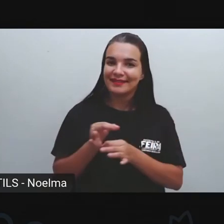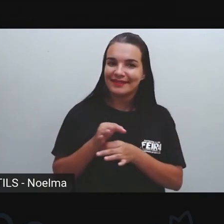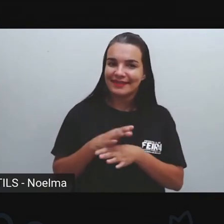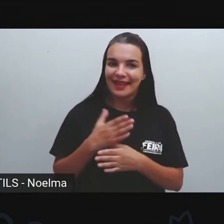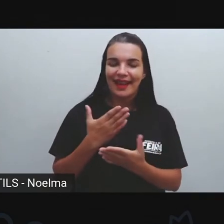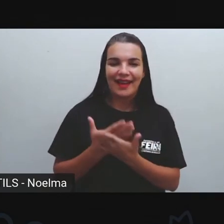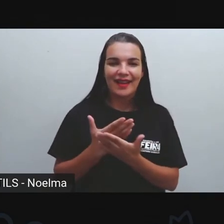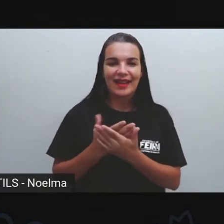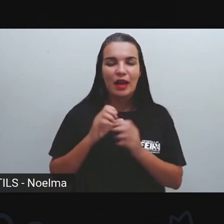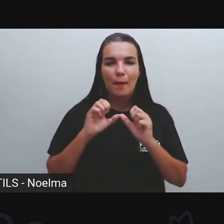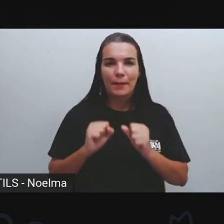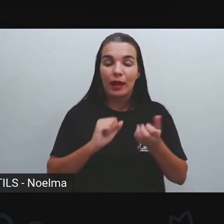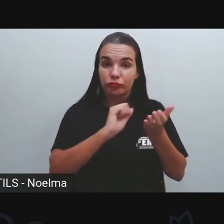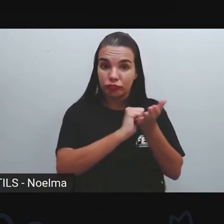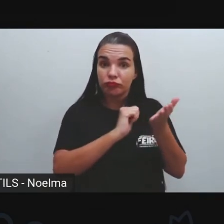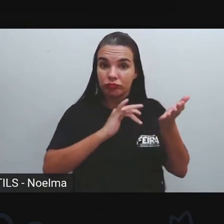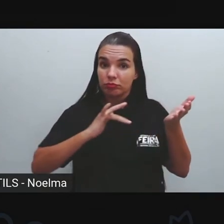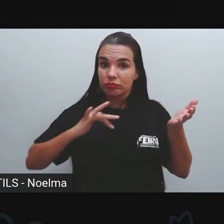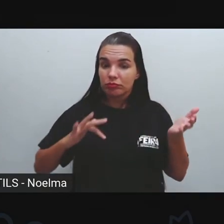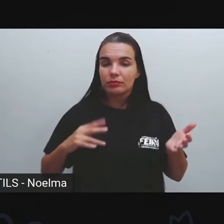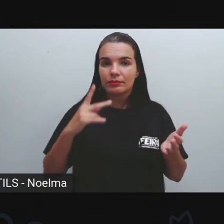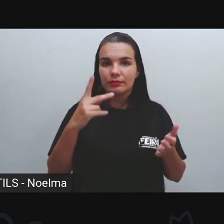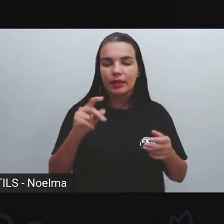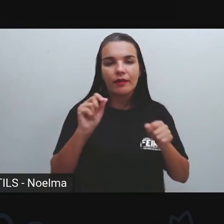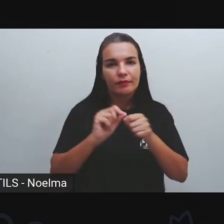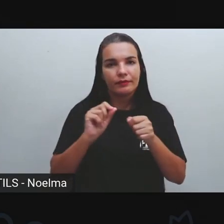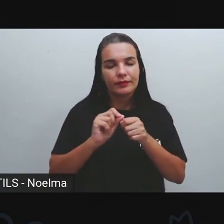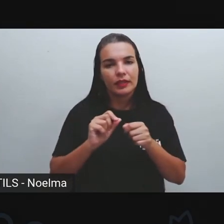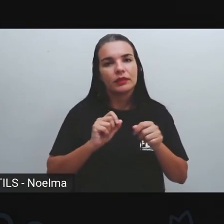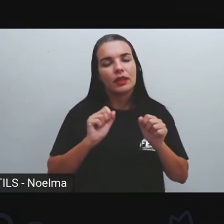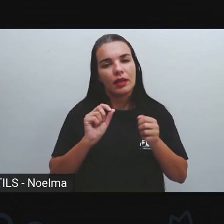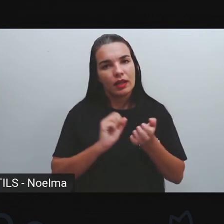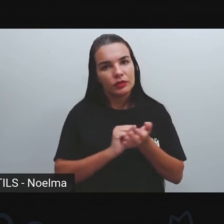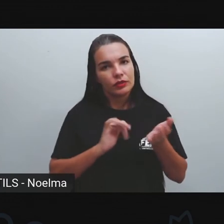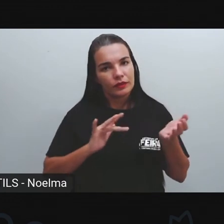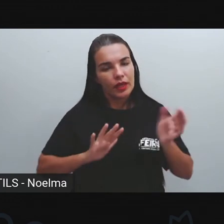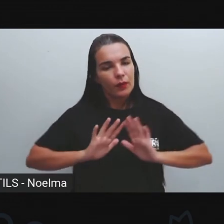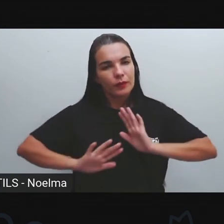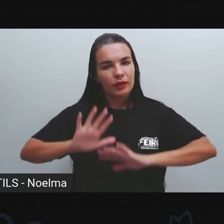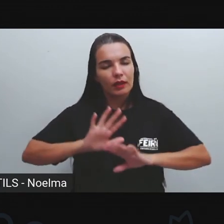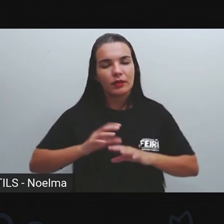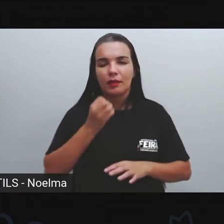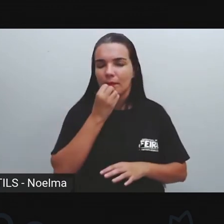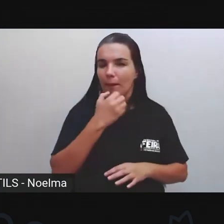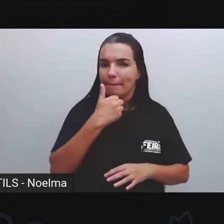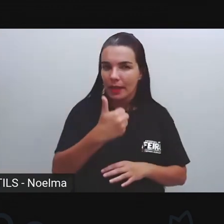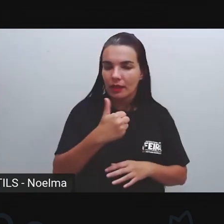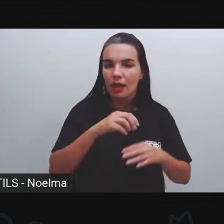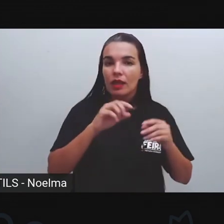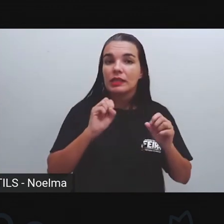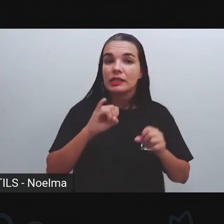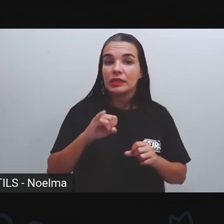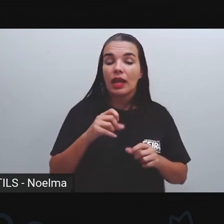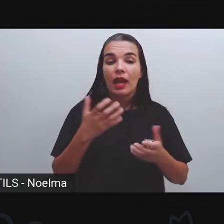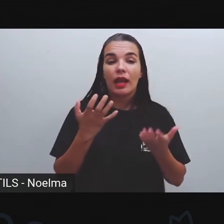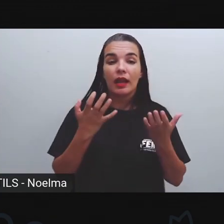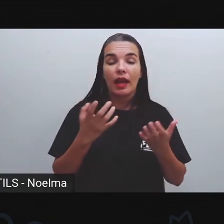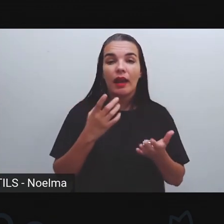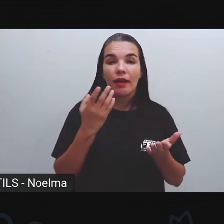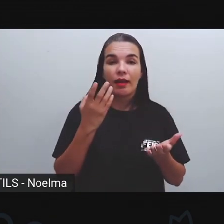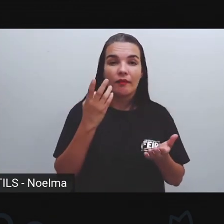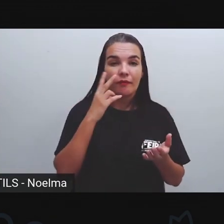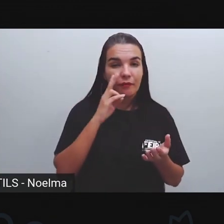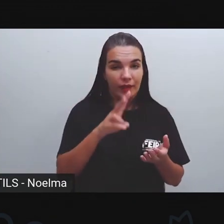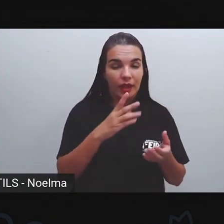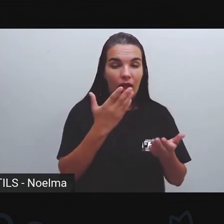aqui Pegue lá Seu percurso pedagógico Realize as suas atividades Com muito cuidado Com muito capricho Caso vocês queiram assistir Essa aula